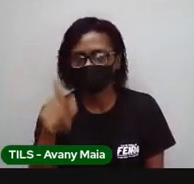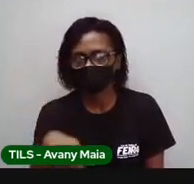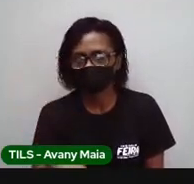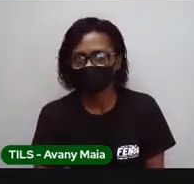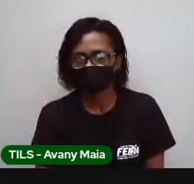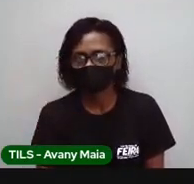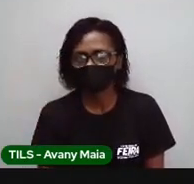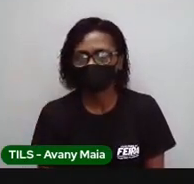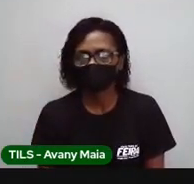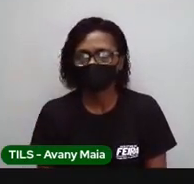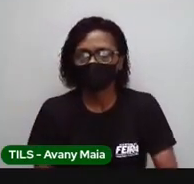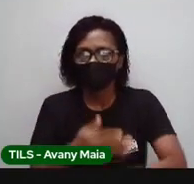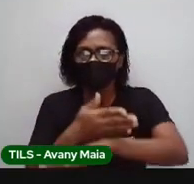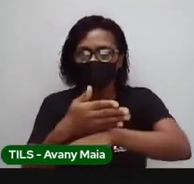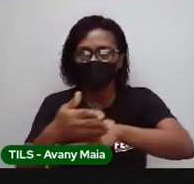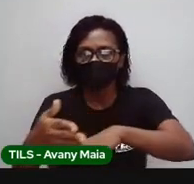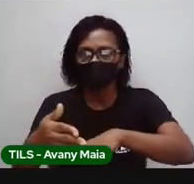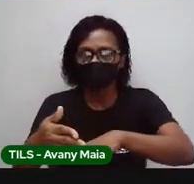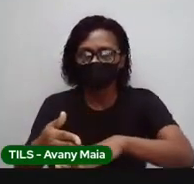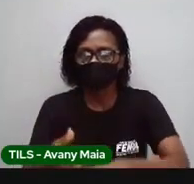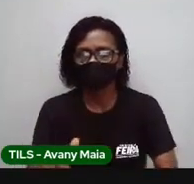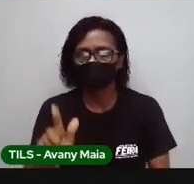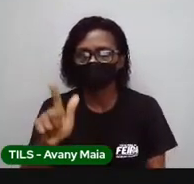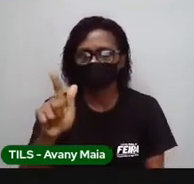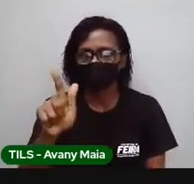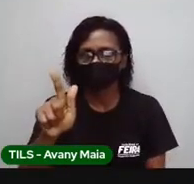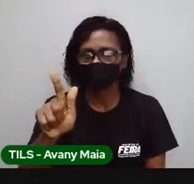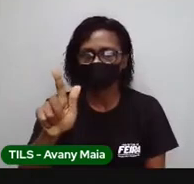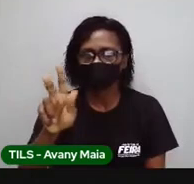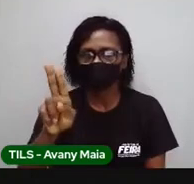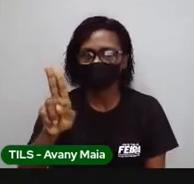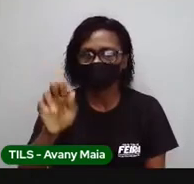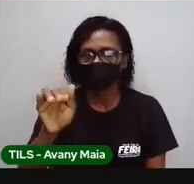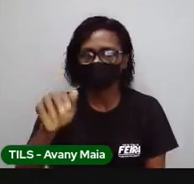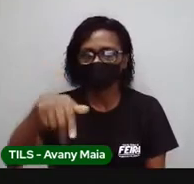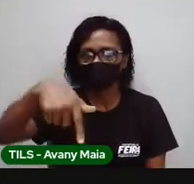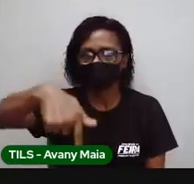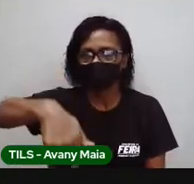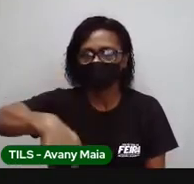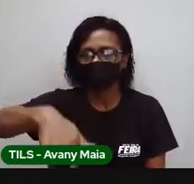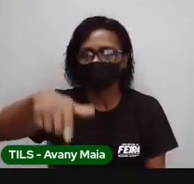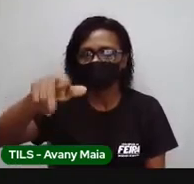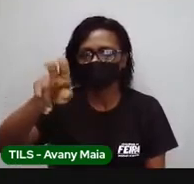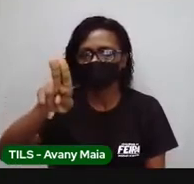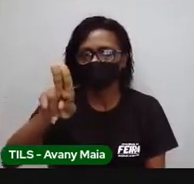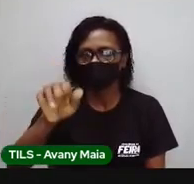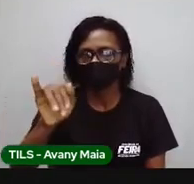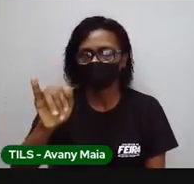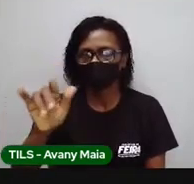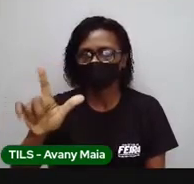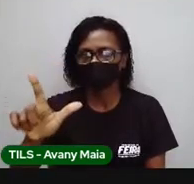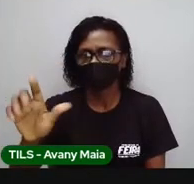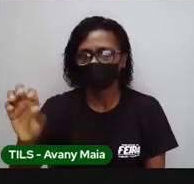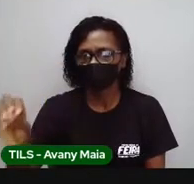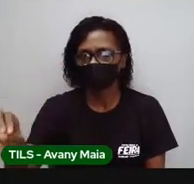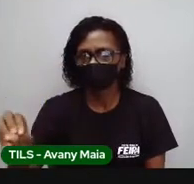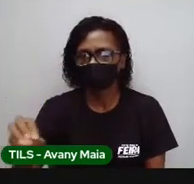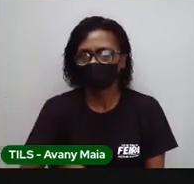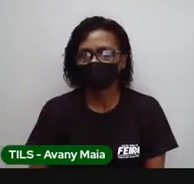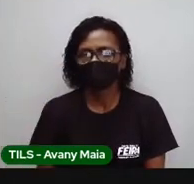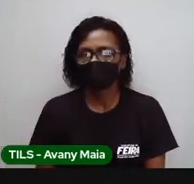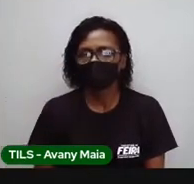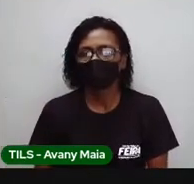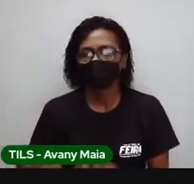em branco. Quilo, K. Ó, unidade de medida tem a ver com mil. Então, um